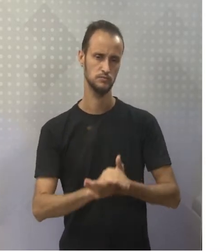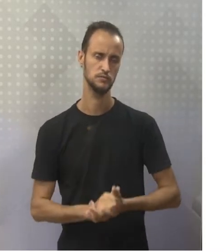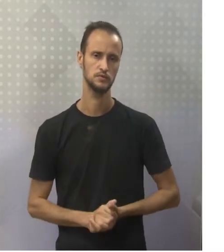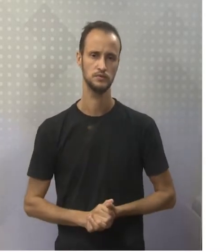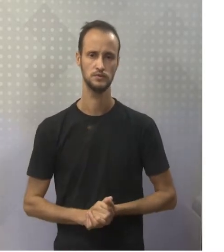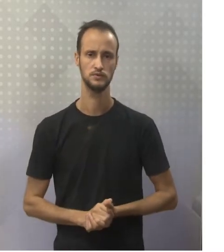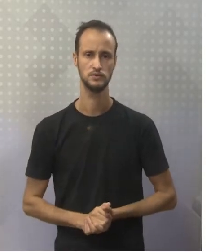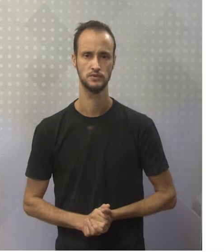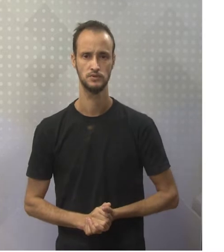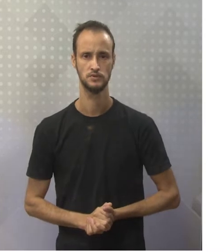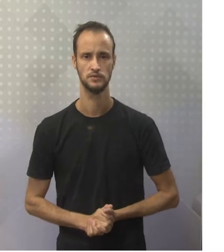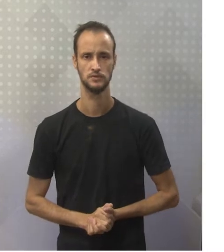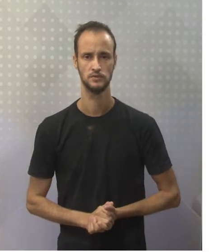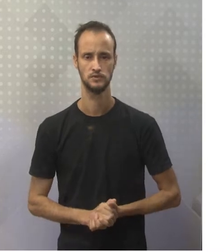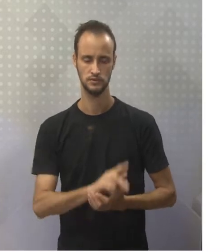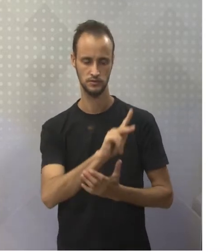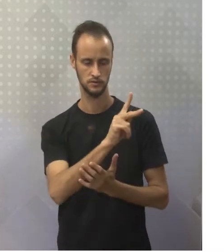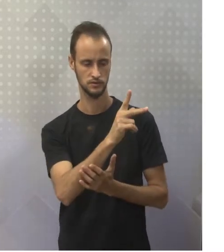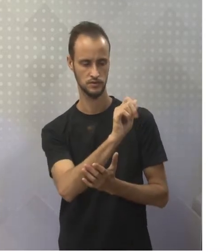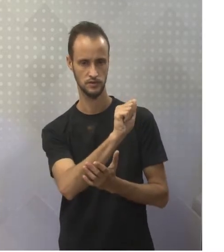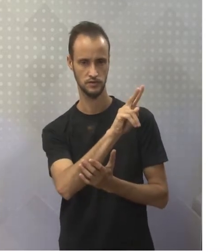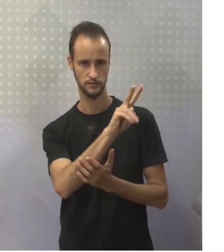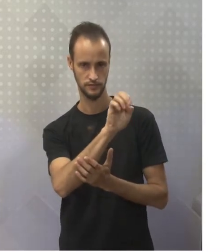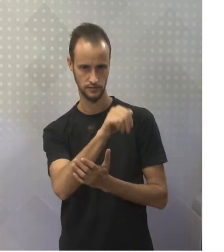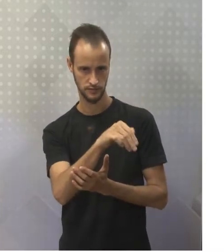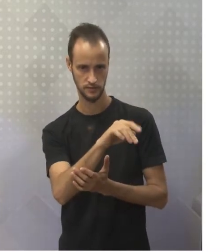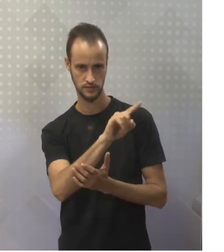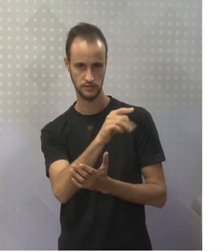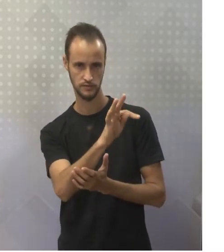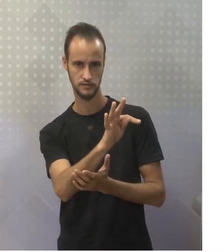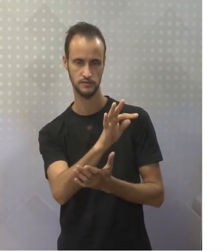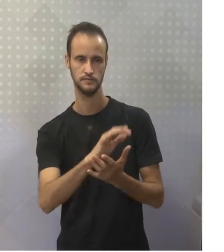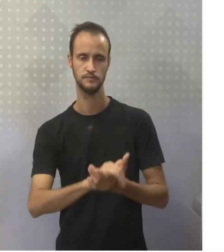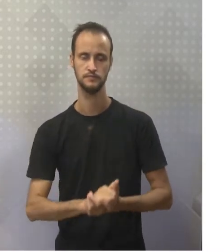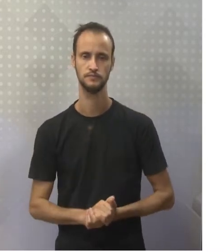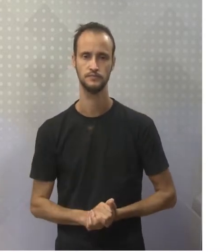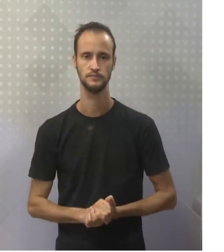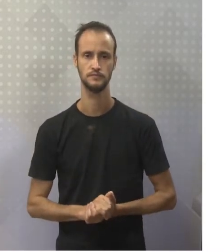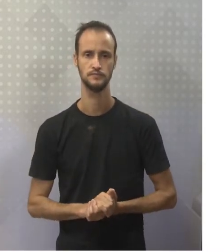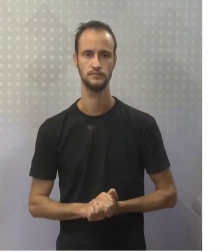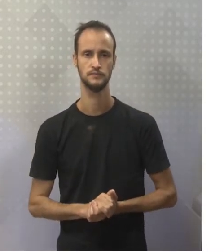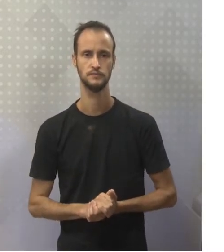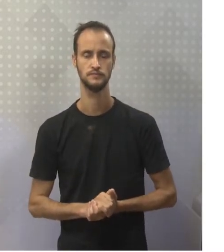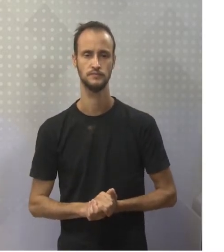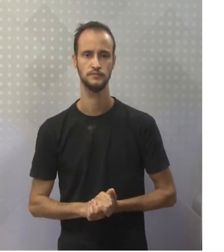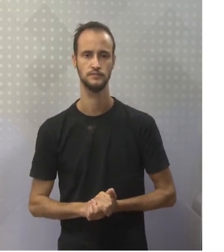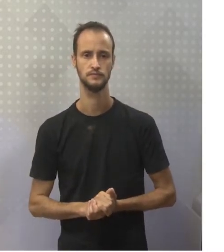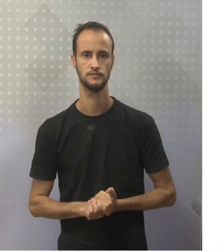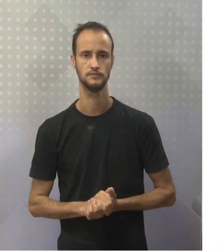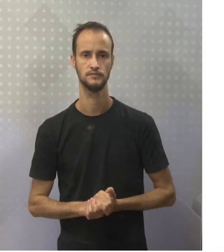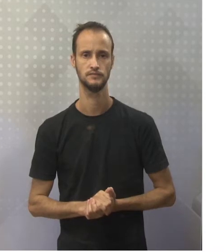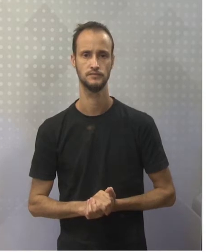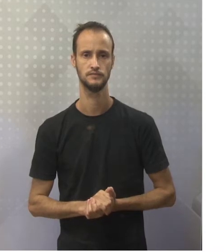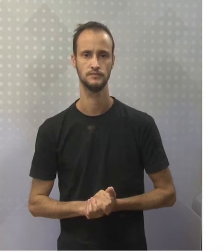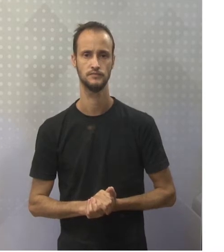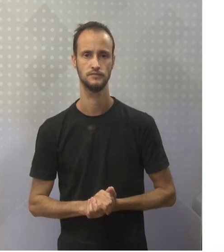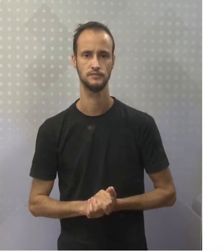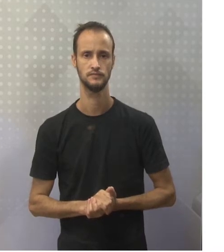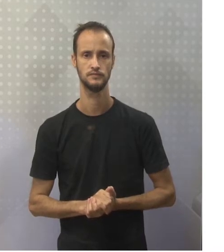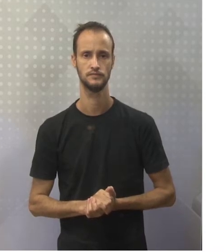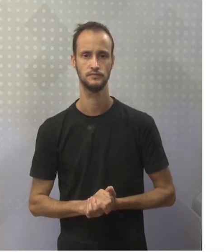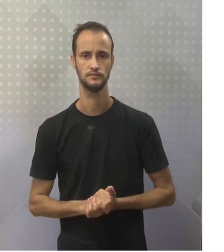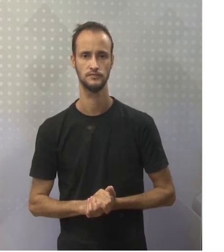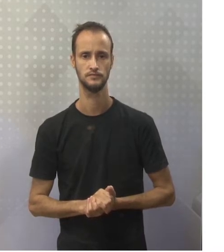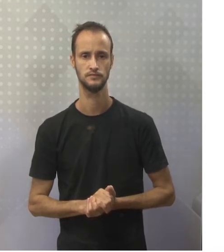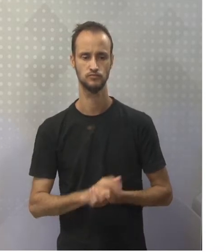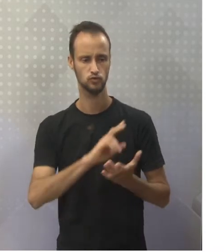haven't, ok? Haven't is used for negative form, other people, other people, they must be